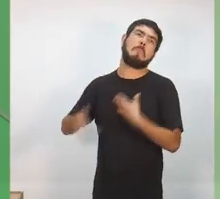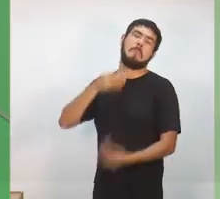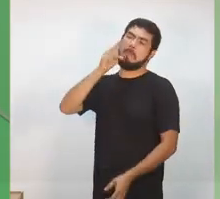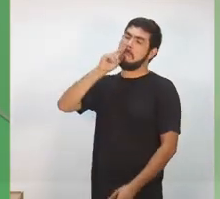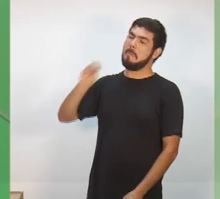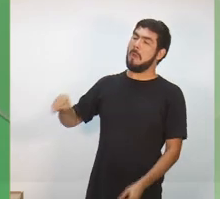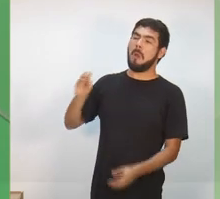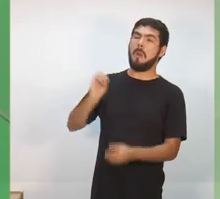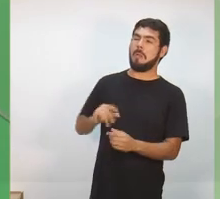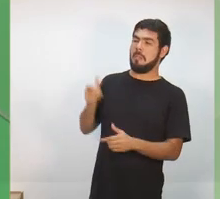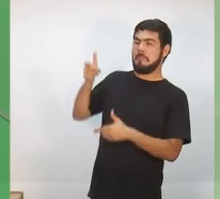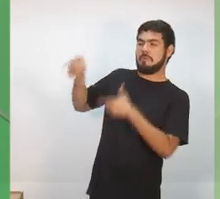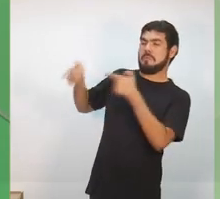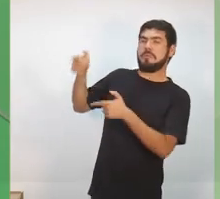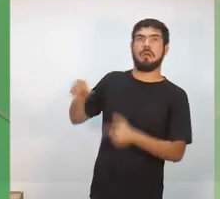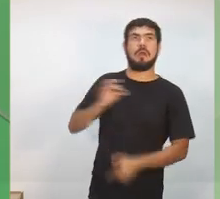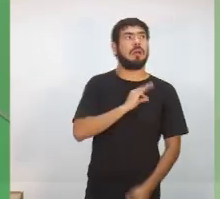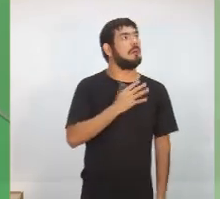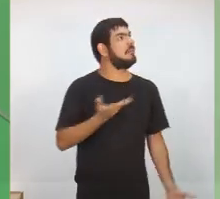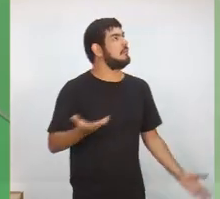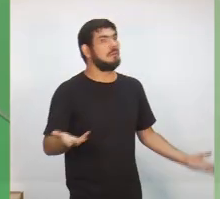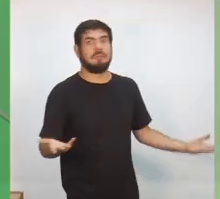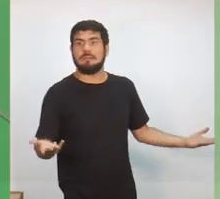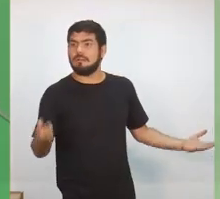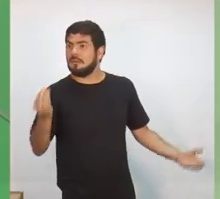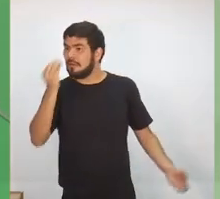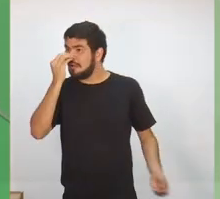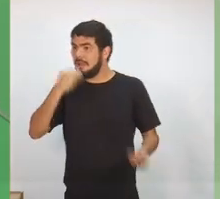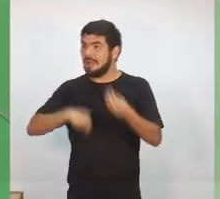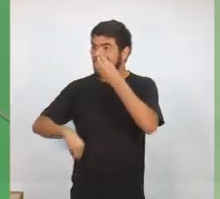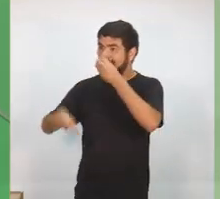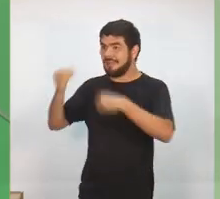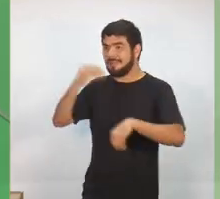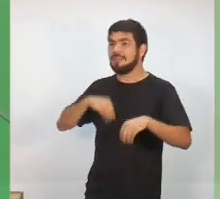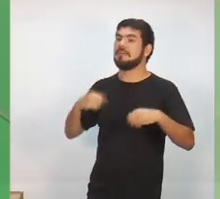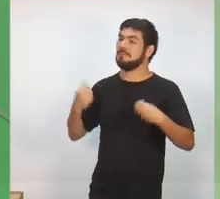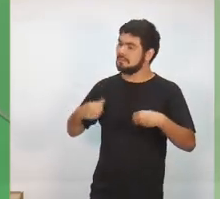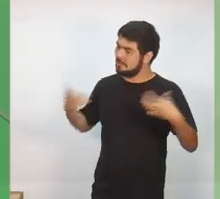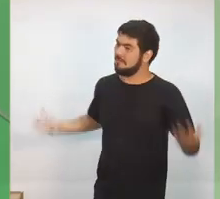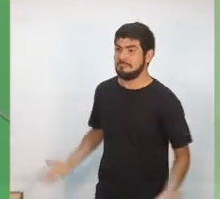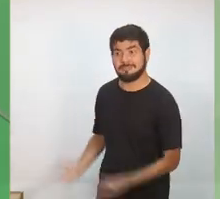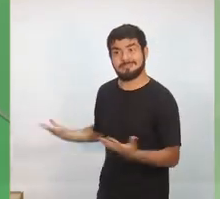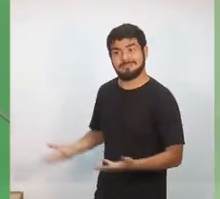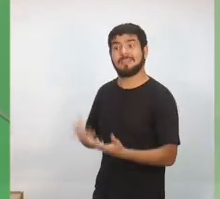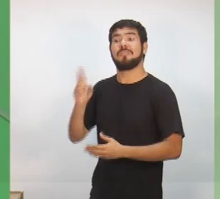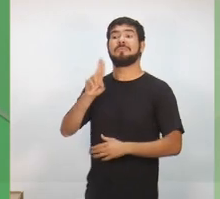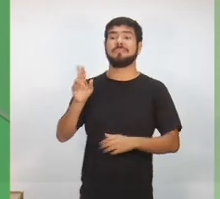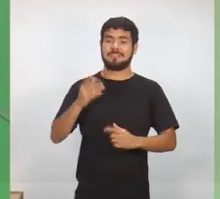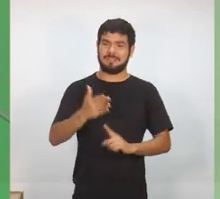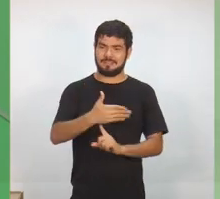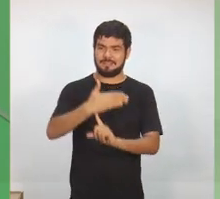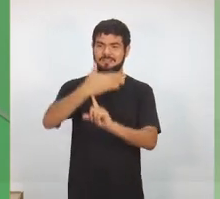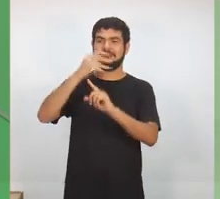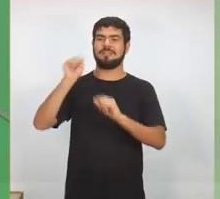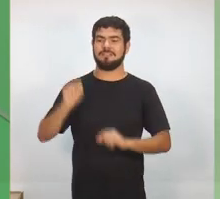bala, estão sem respeito. E é isso que a tem que resgatar, a dignidade do policial militar, usando a tecnologia assim sempre.